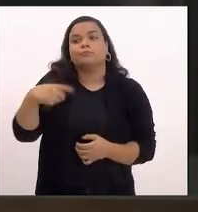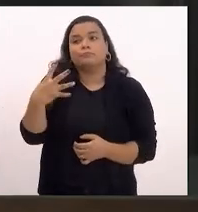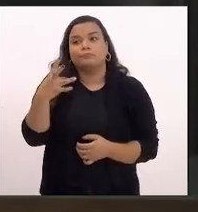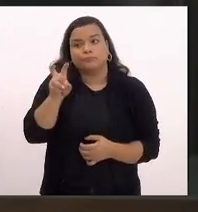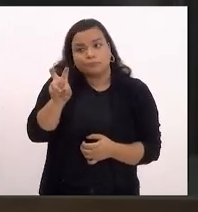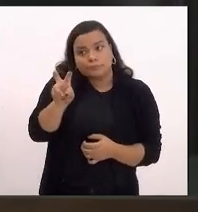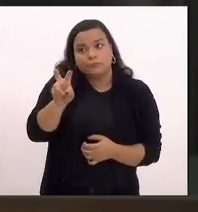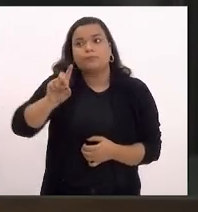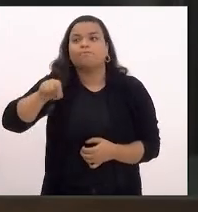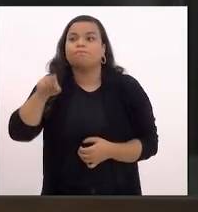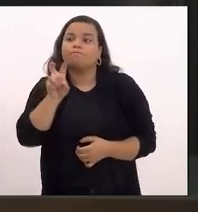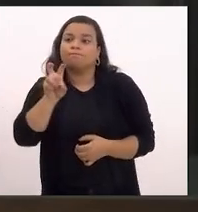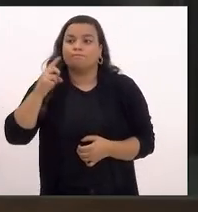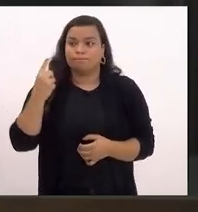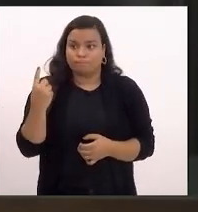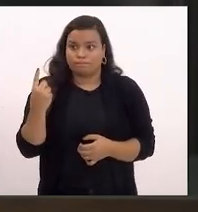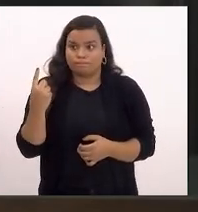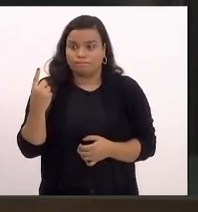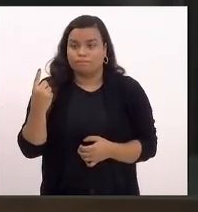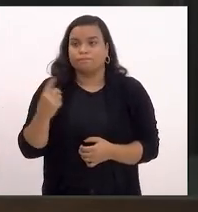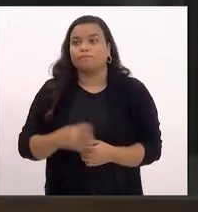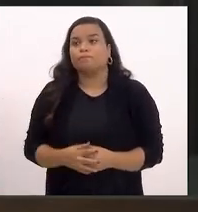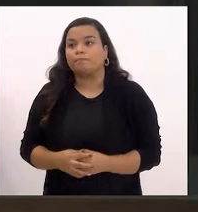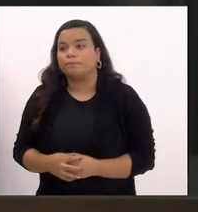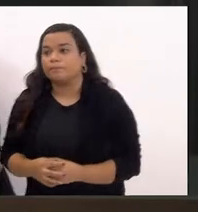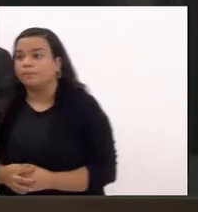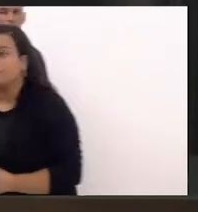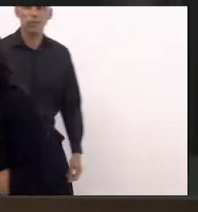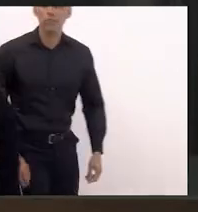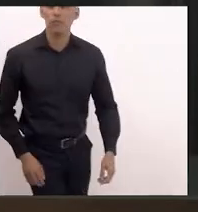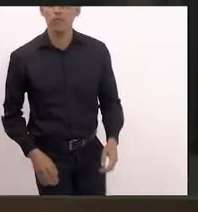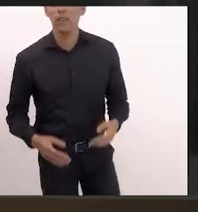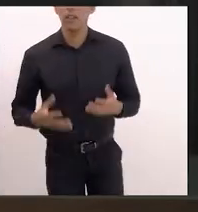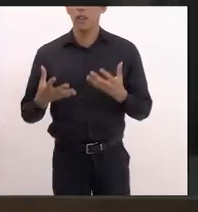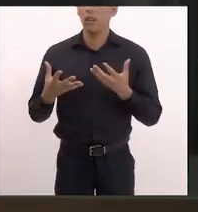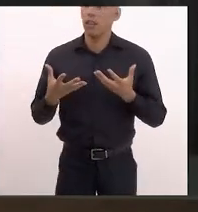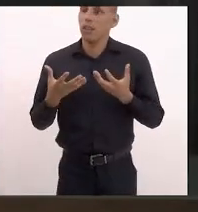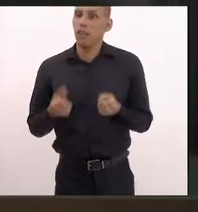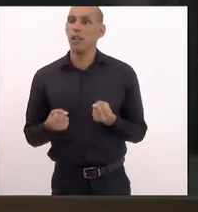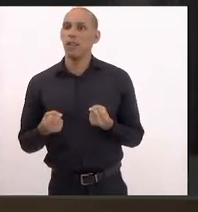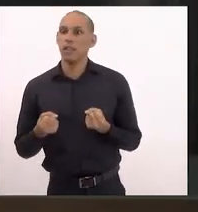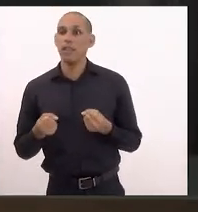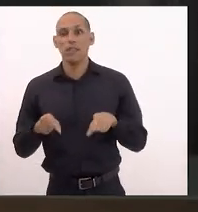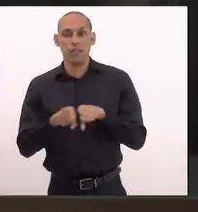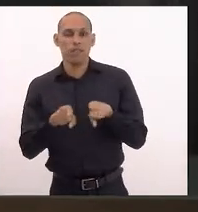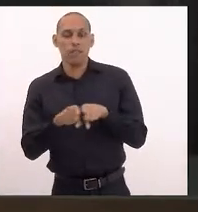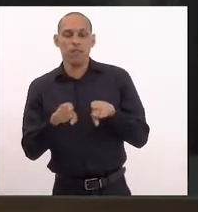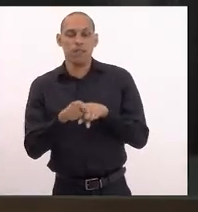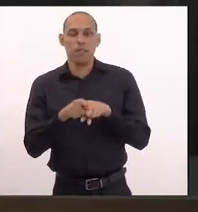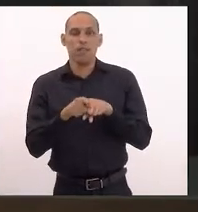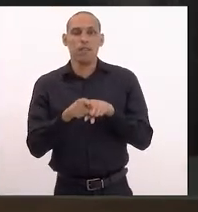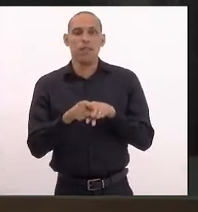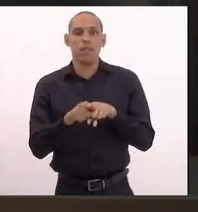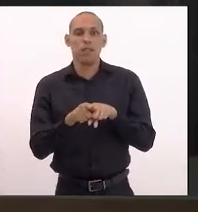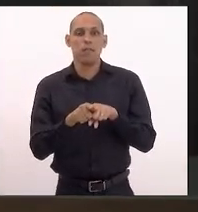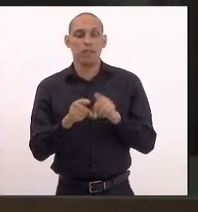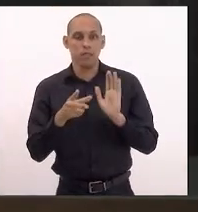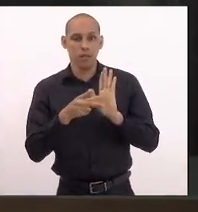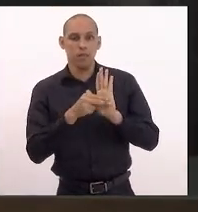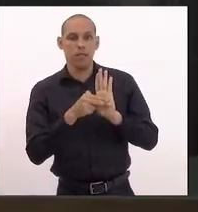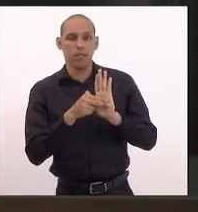e 51. Favorável com subemenda aglutinativa à emendas